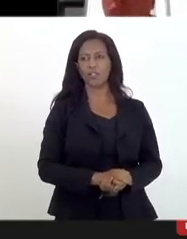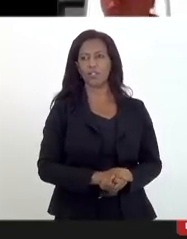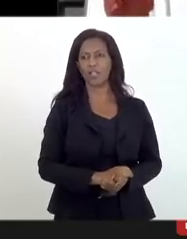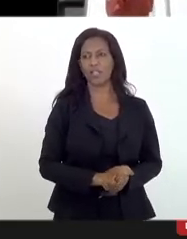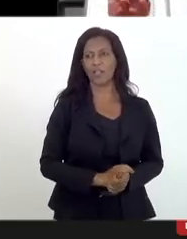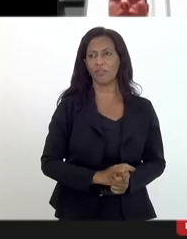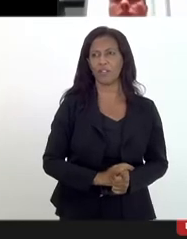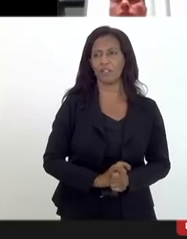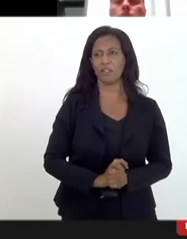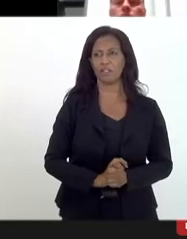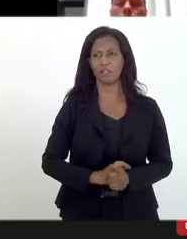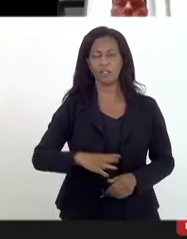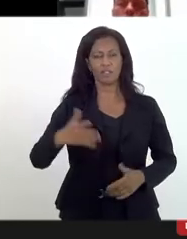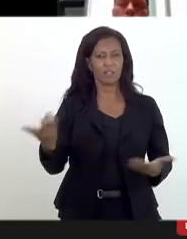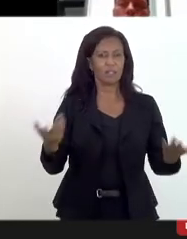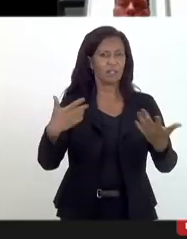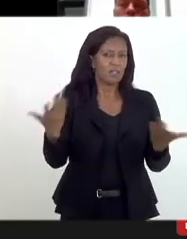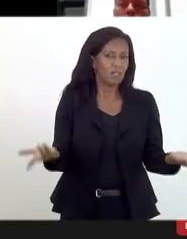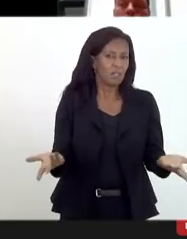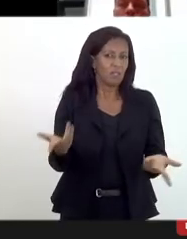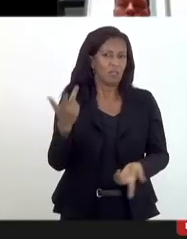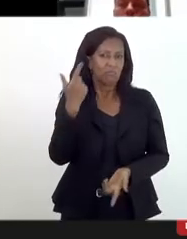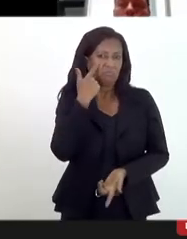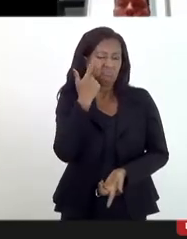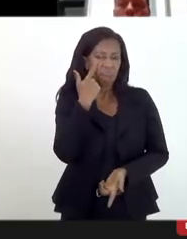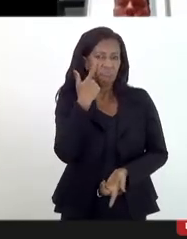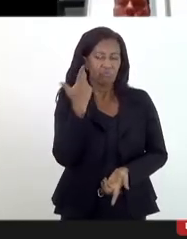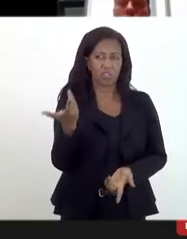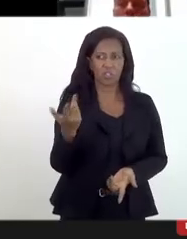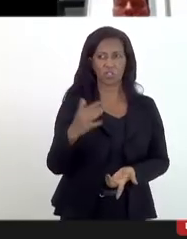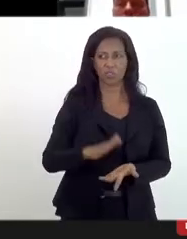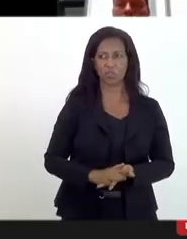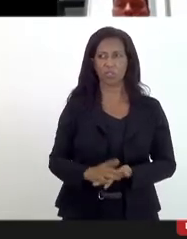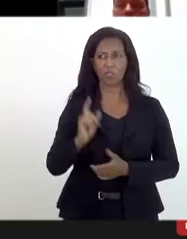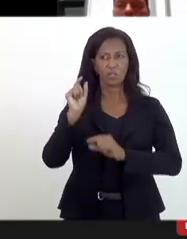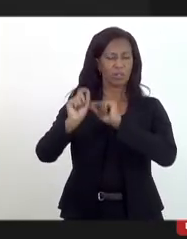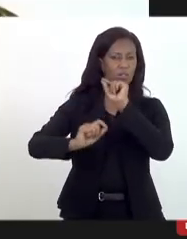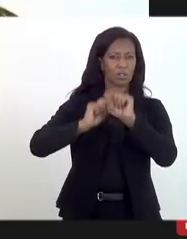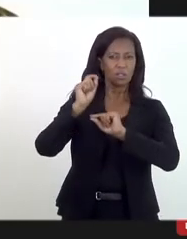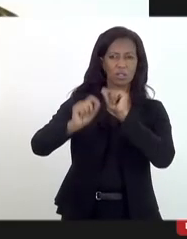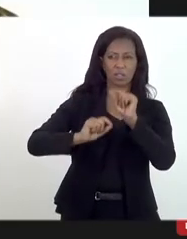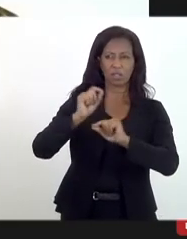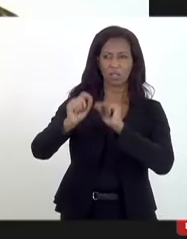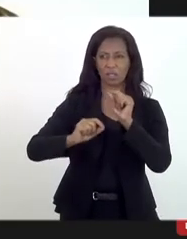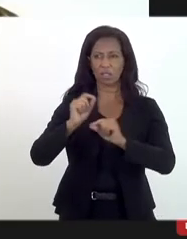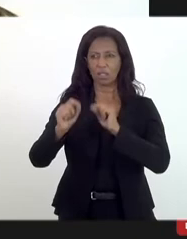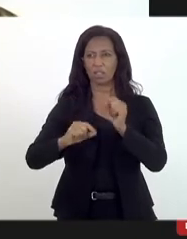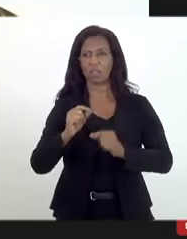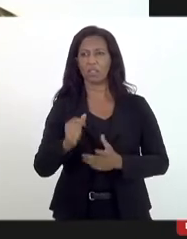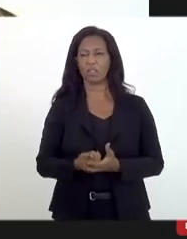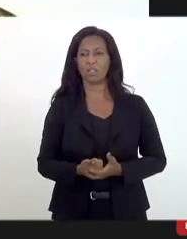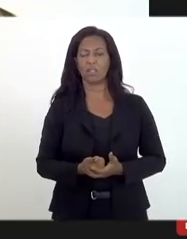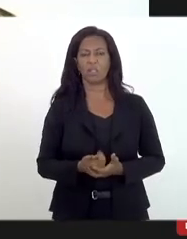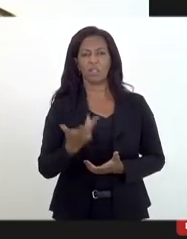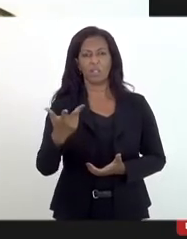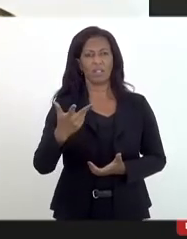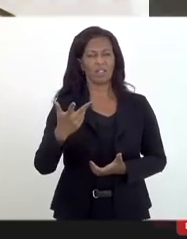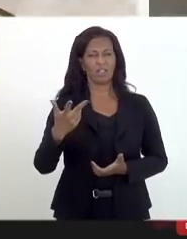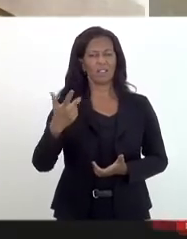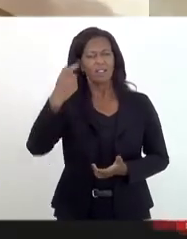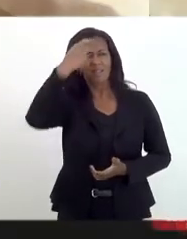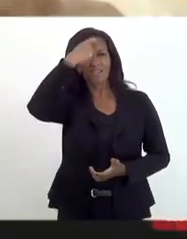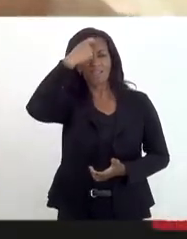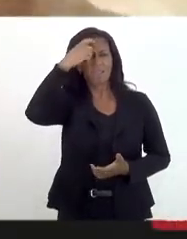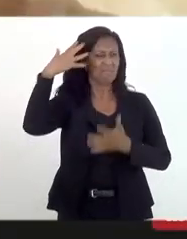minutos, depois ele entra pelo Comitê Olímpico, negócio de travestis, enfim, é um descontrole total.